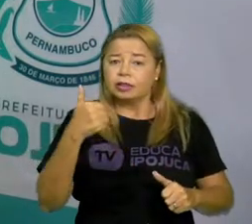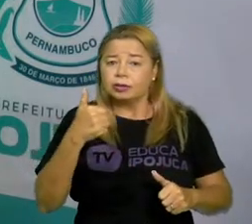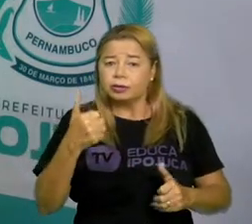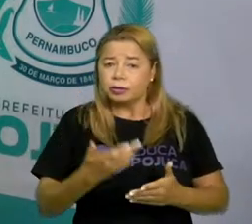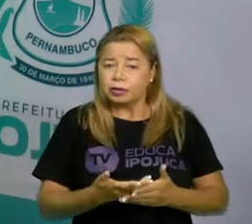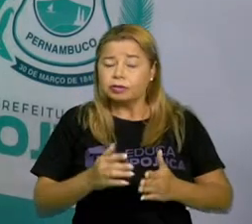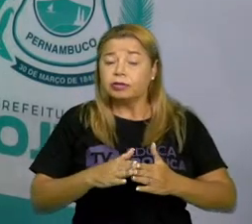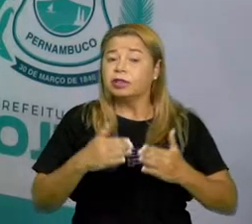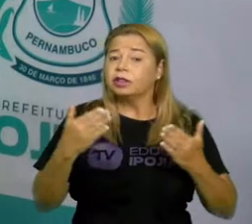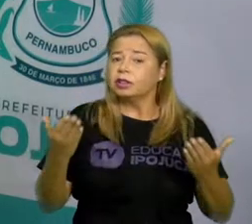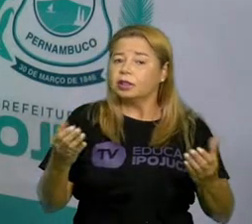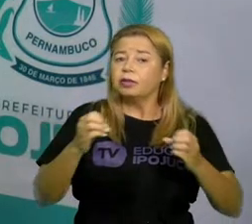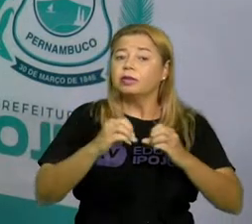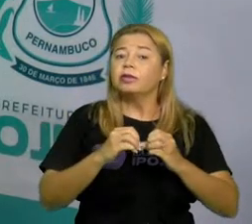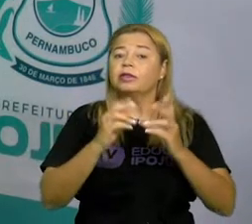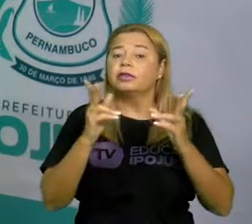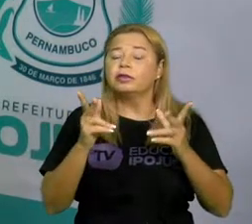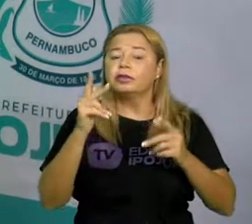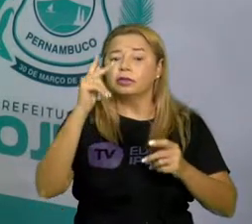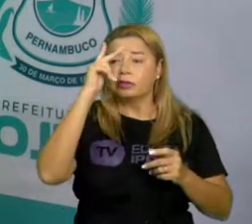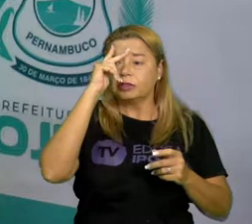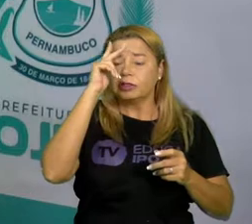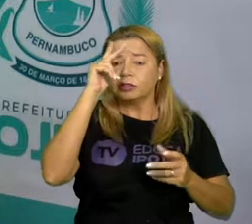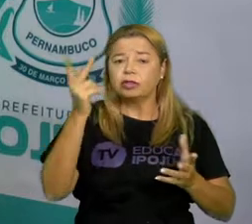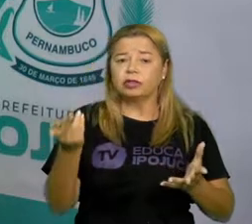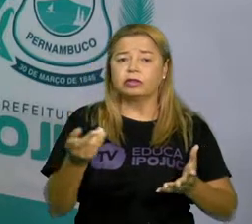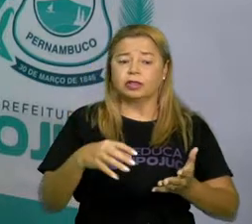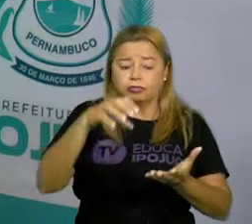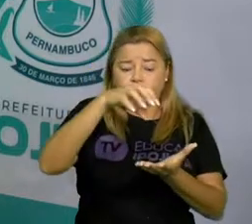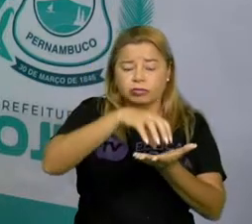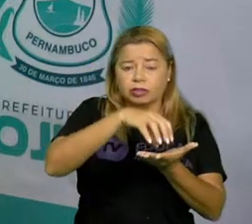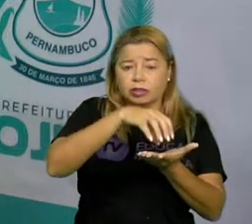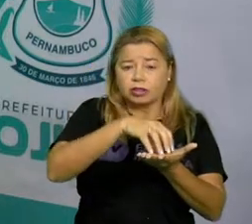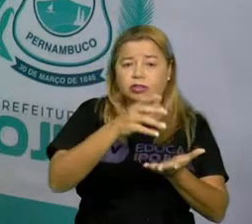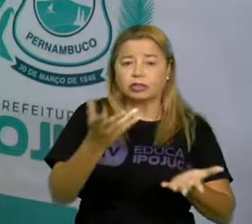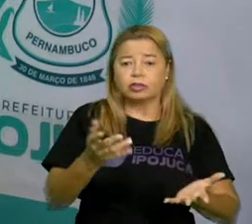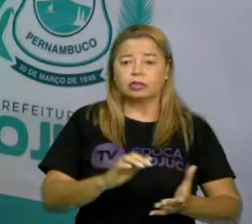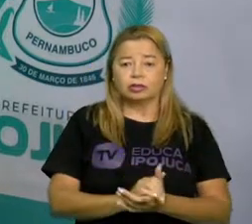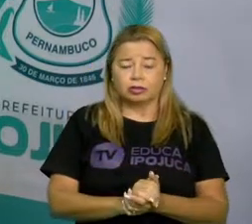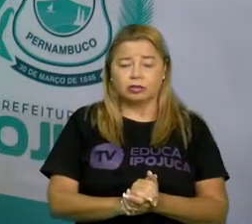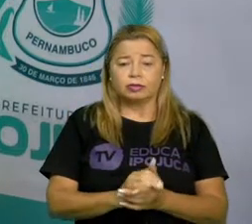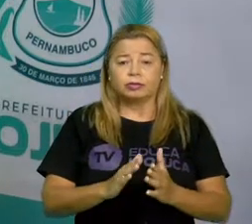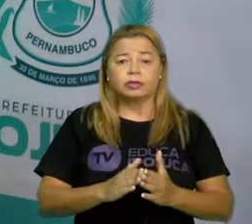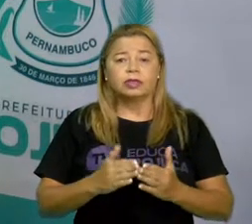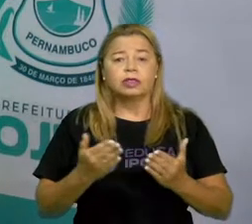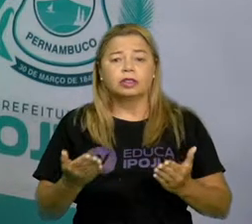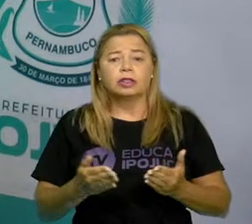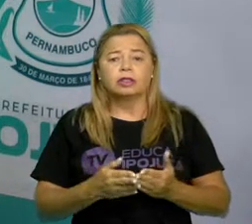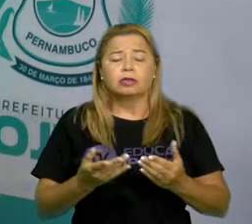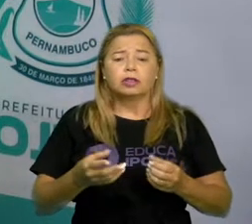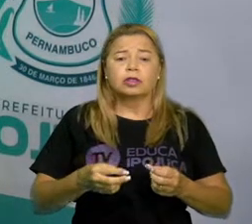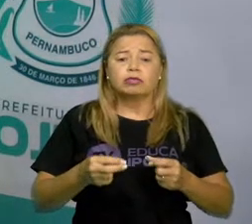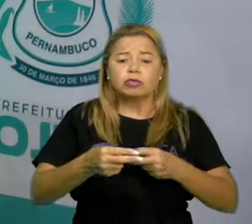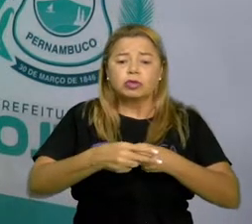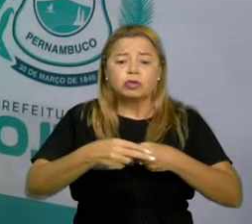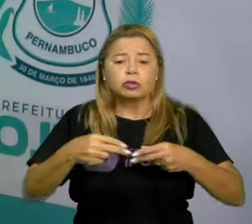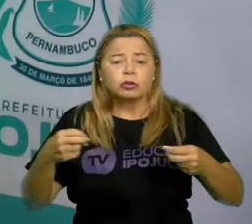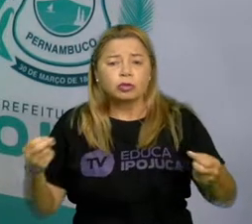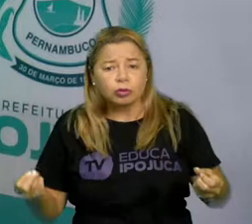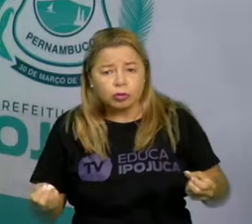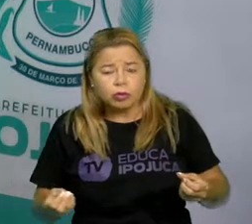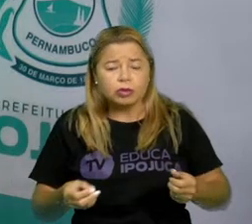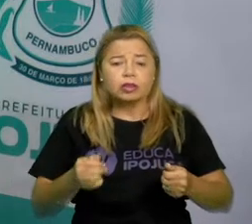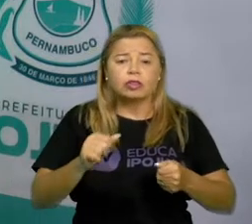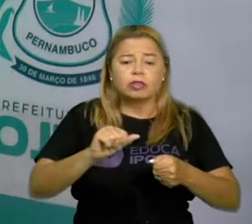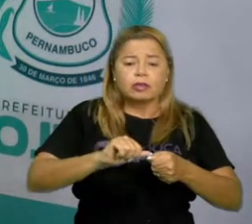Então, fontes históricas materiais são vestígios concretos produzidos por